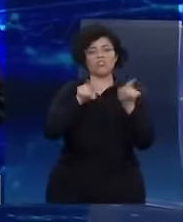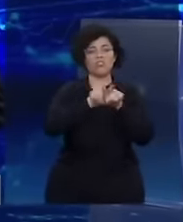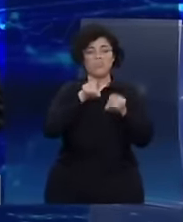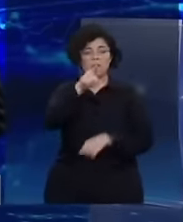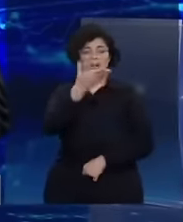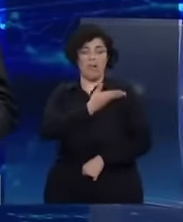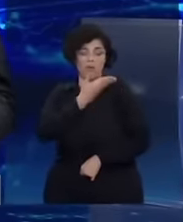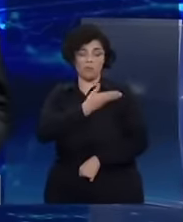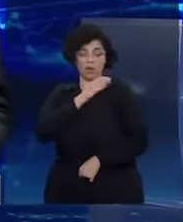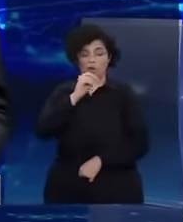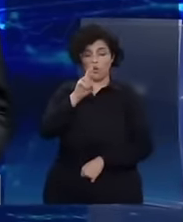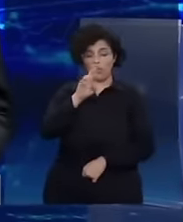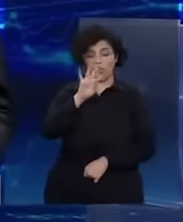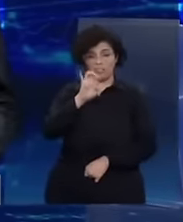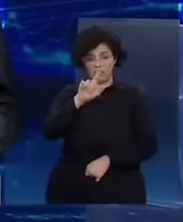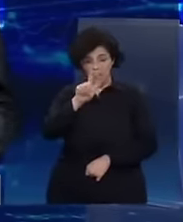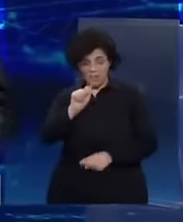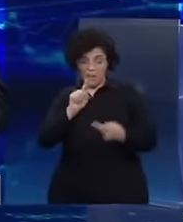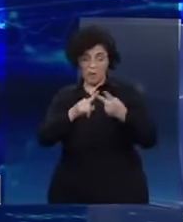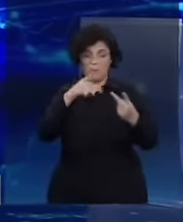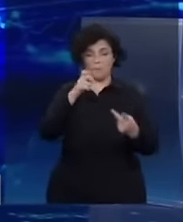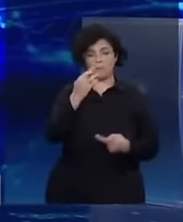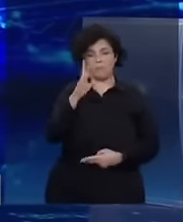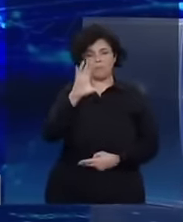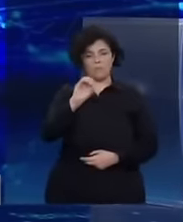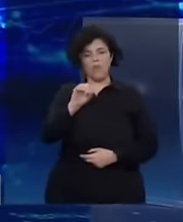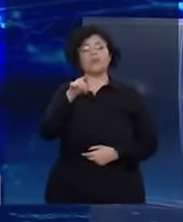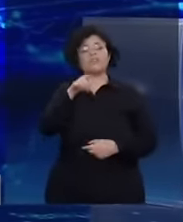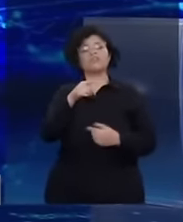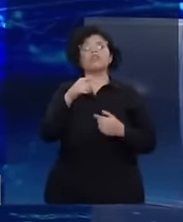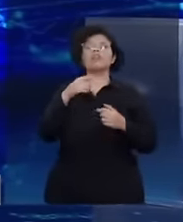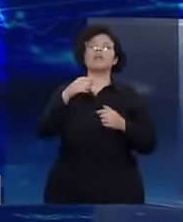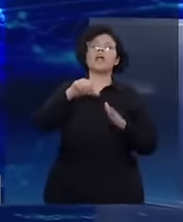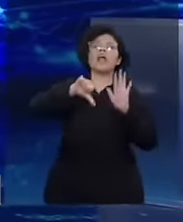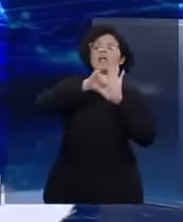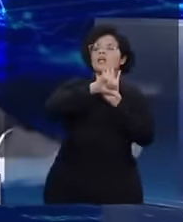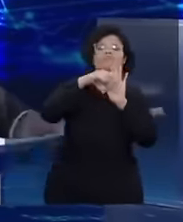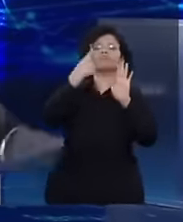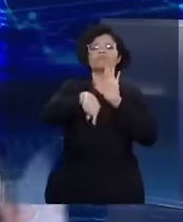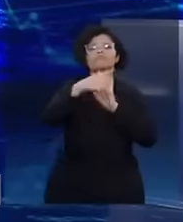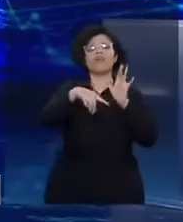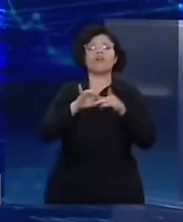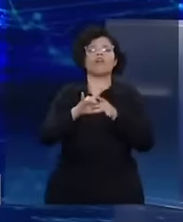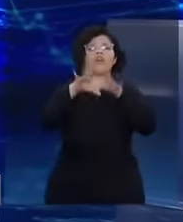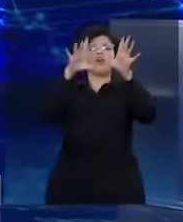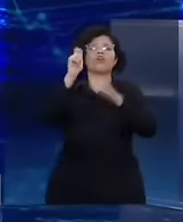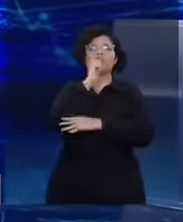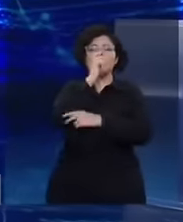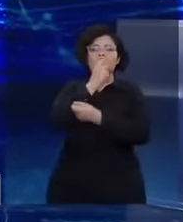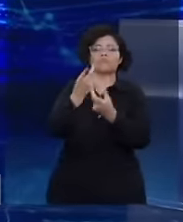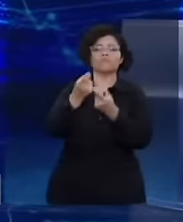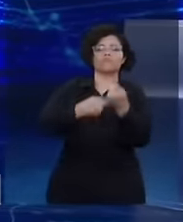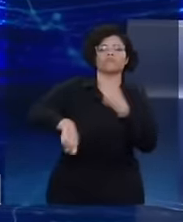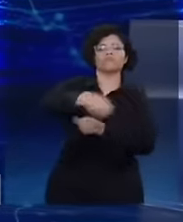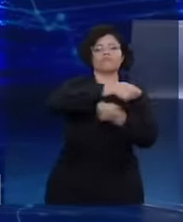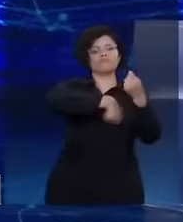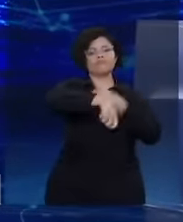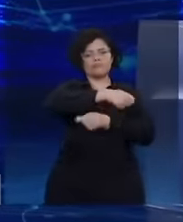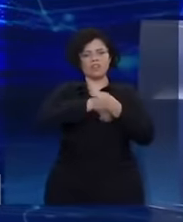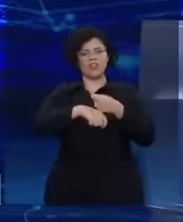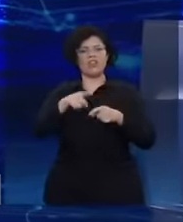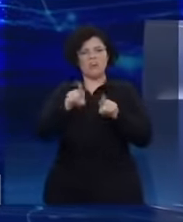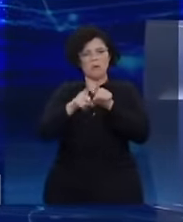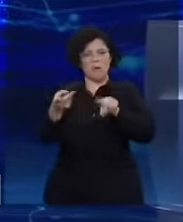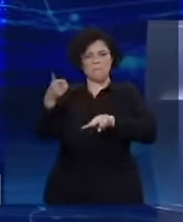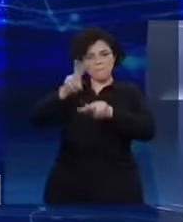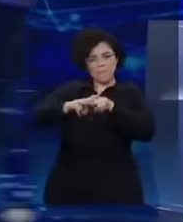de Ortega e Petro, que pede a descriminalização da cocaína e que prende paz e freiras. É isso mesmo,